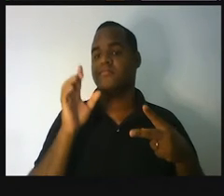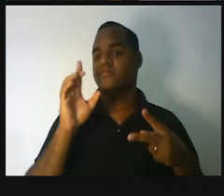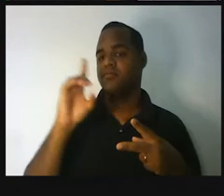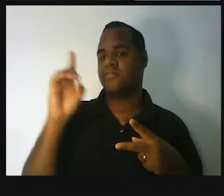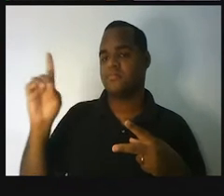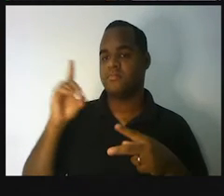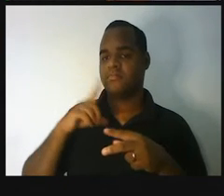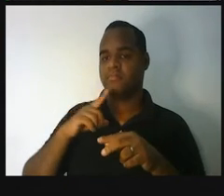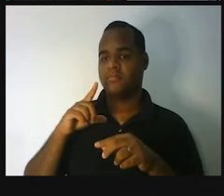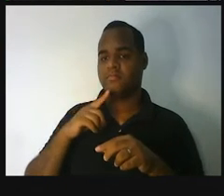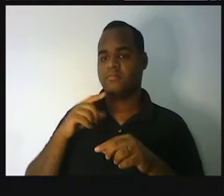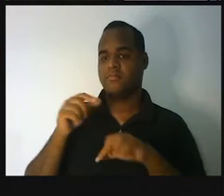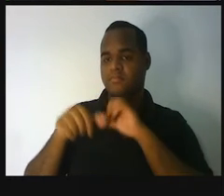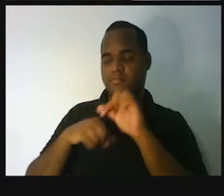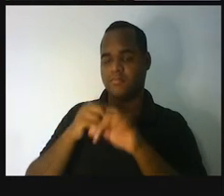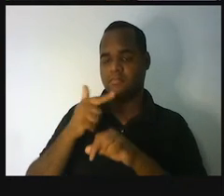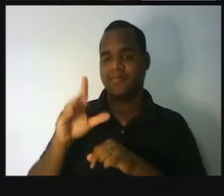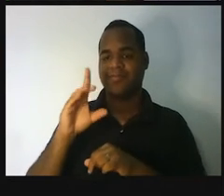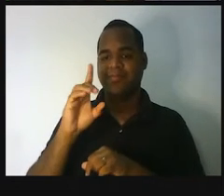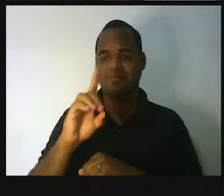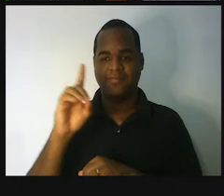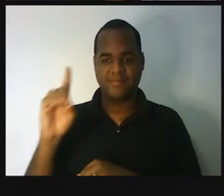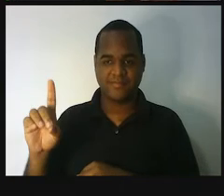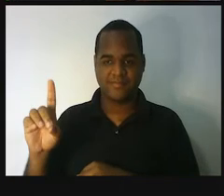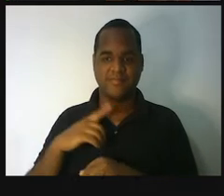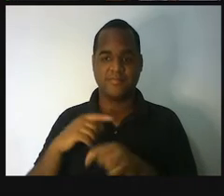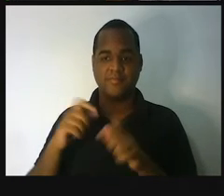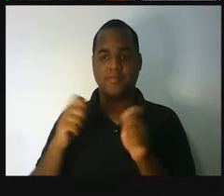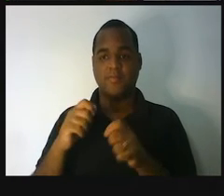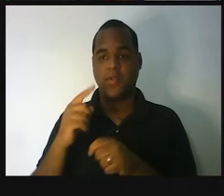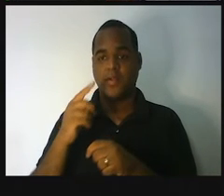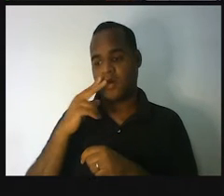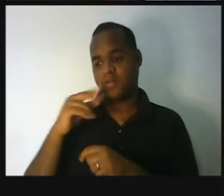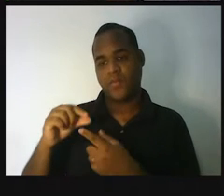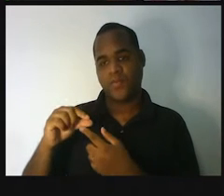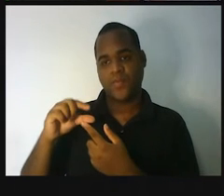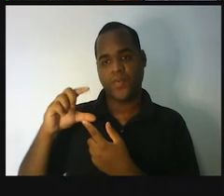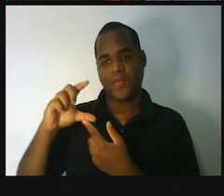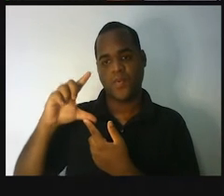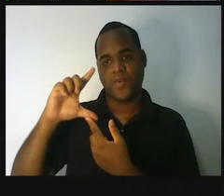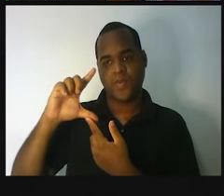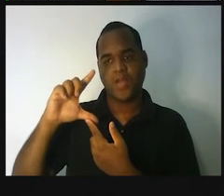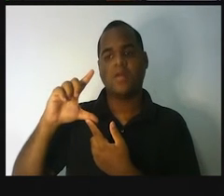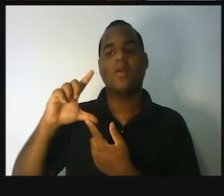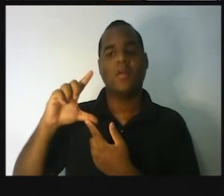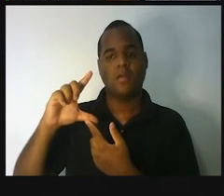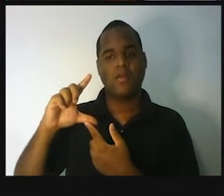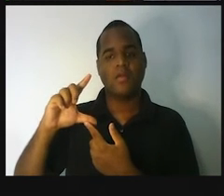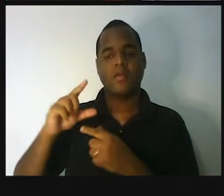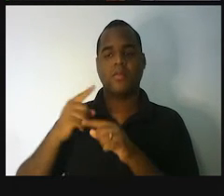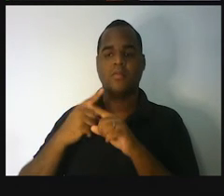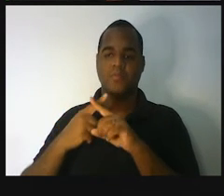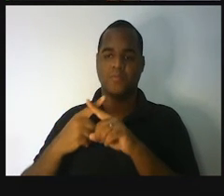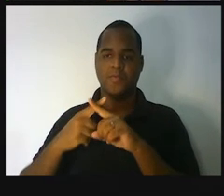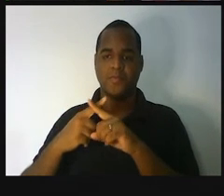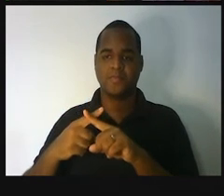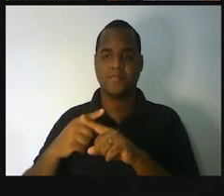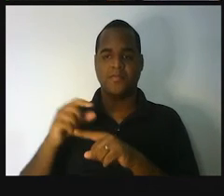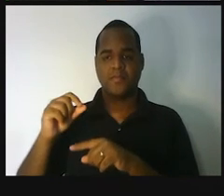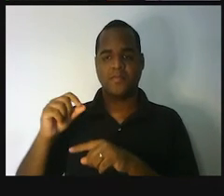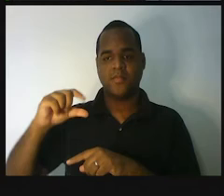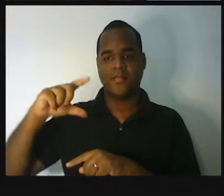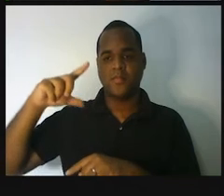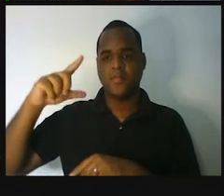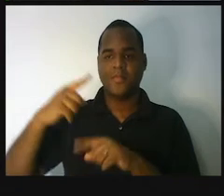que a gente caminhar para o sentido da direita, isso vai aumentar. O número, ele vai aumentar. E se o número